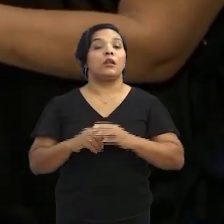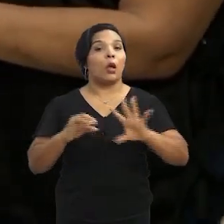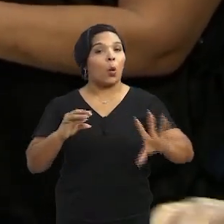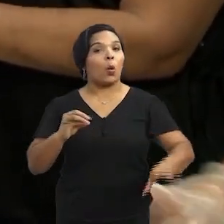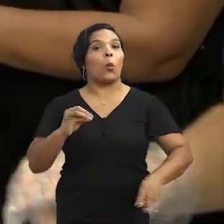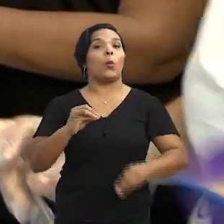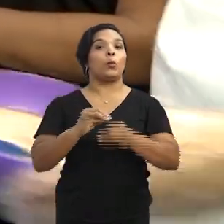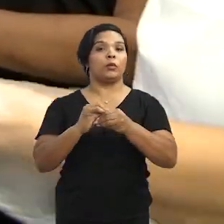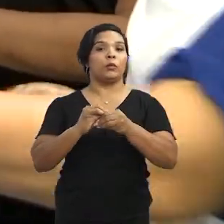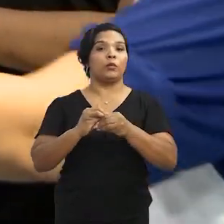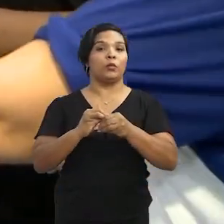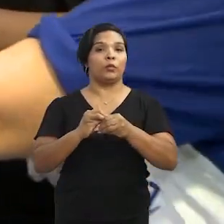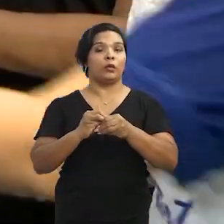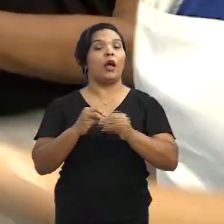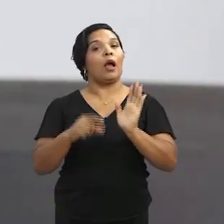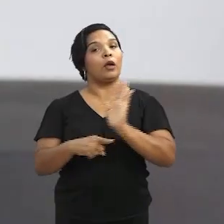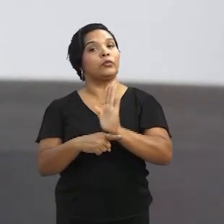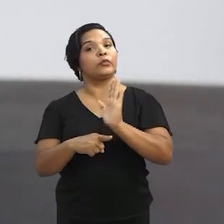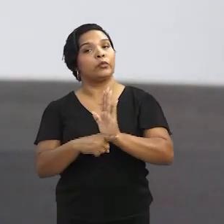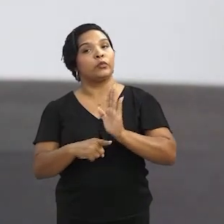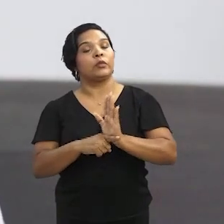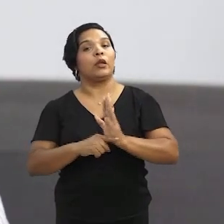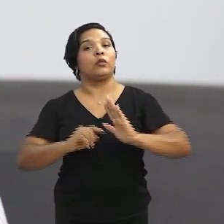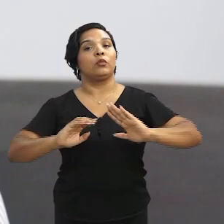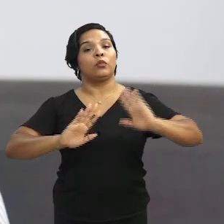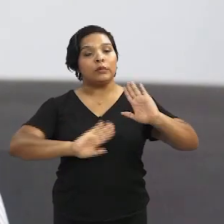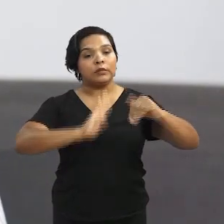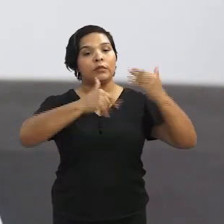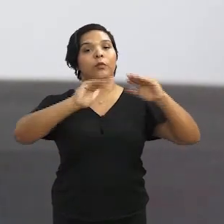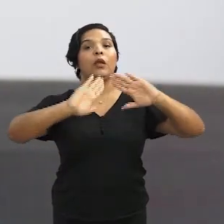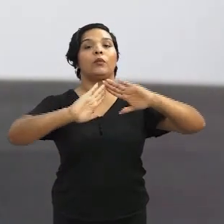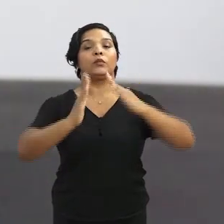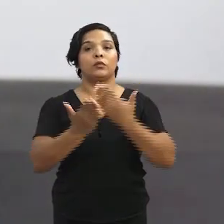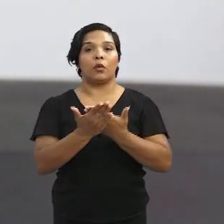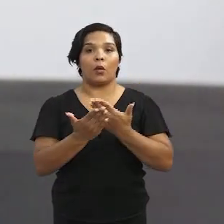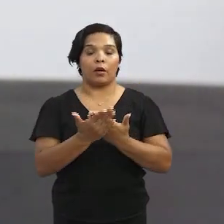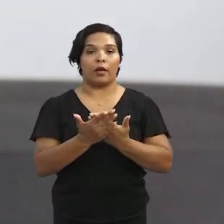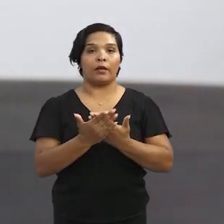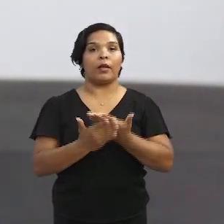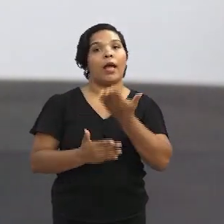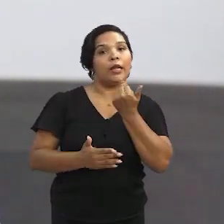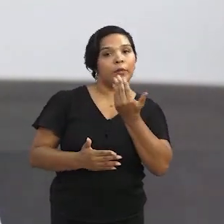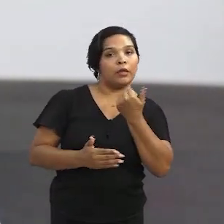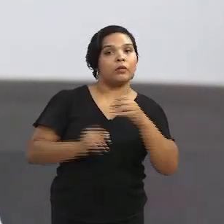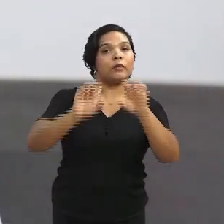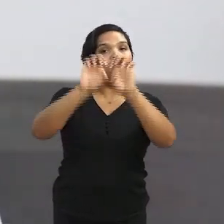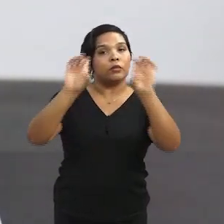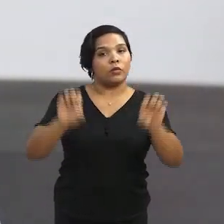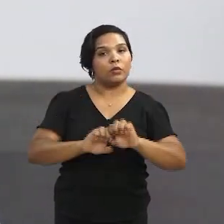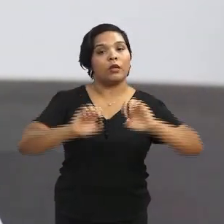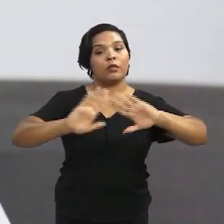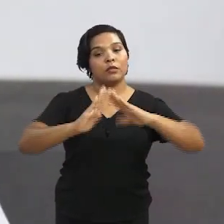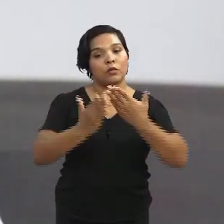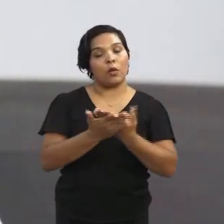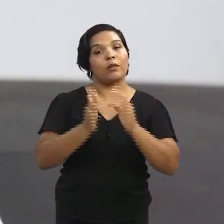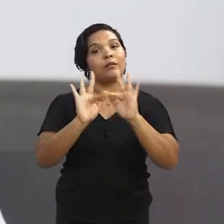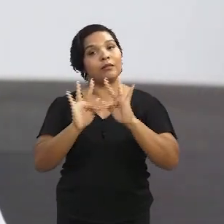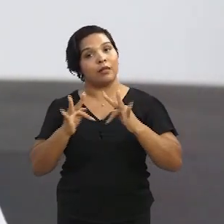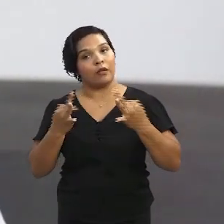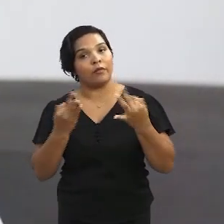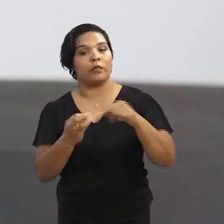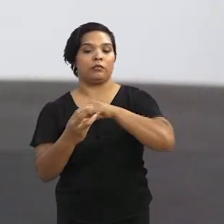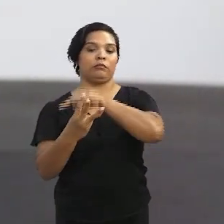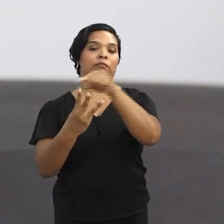como isso contribui para o desempenho escolar, dado que a literatura mostra que a alimentação e a estrutura da escola e da